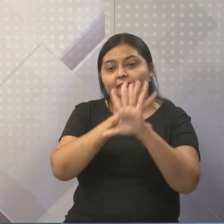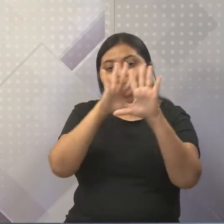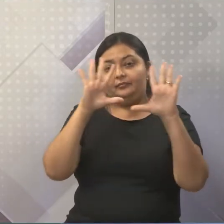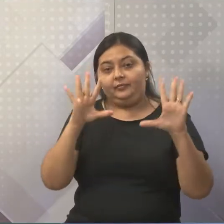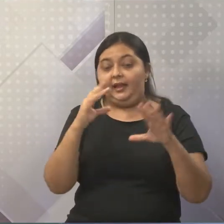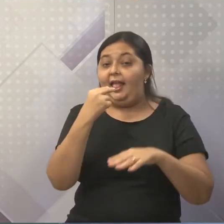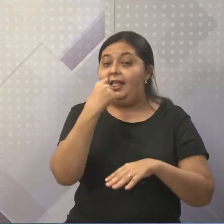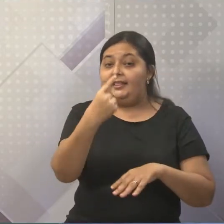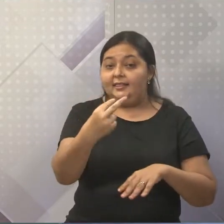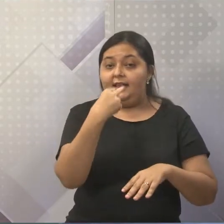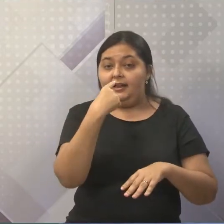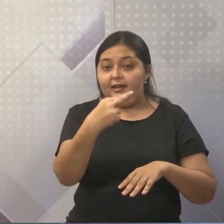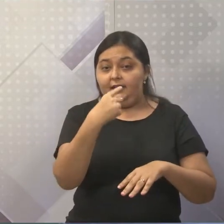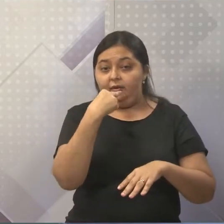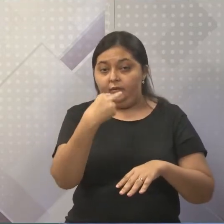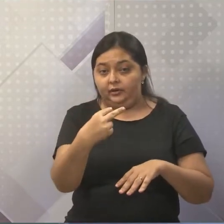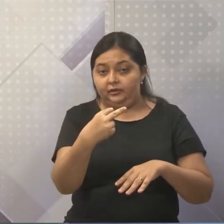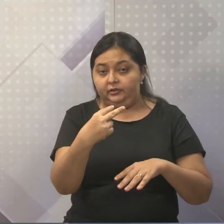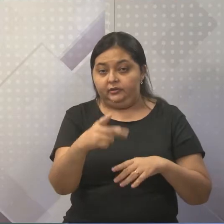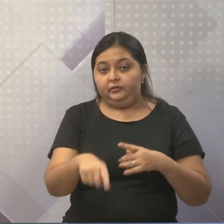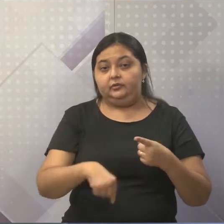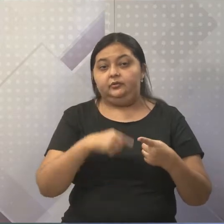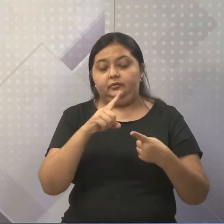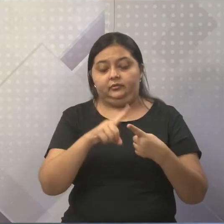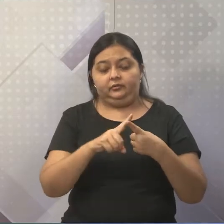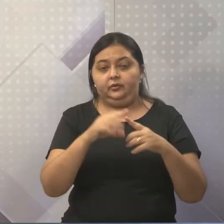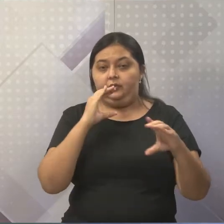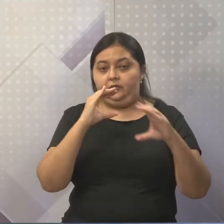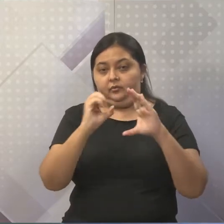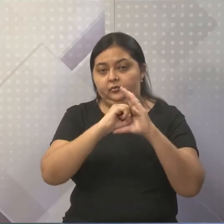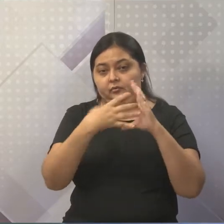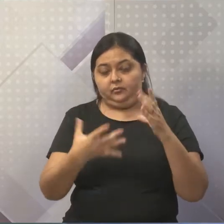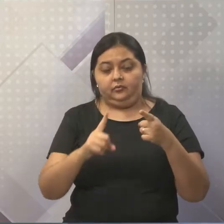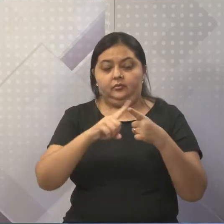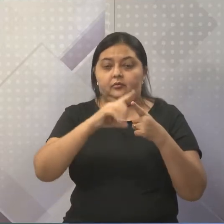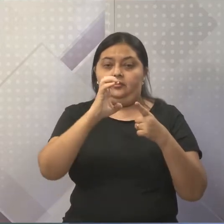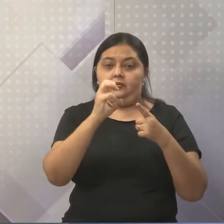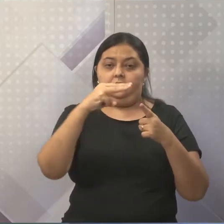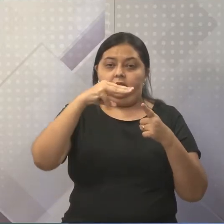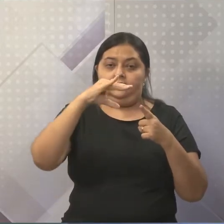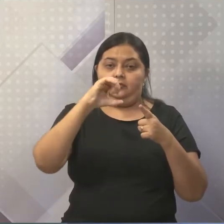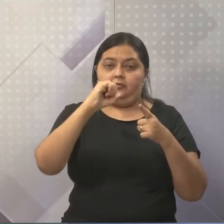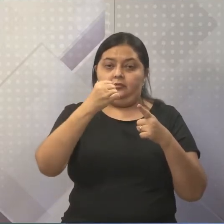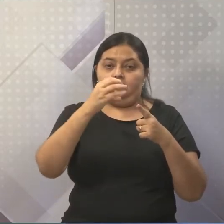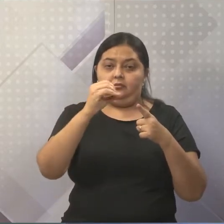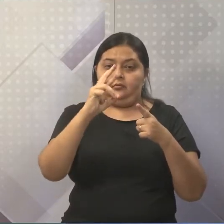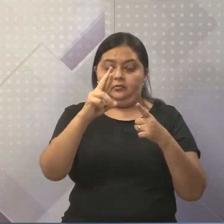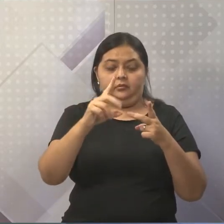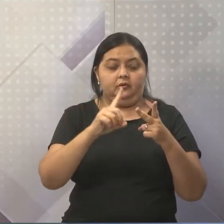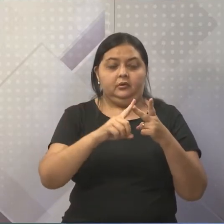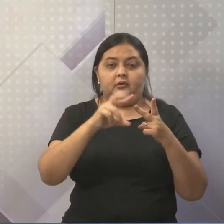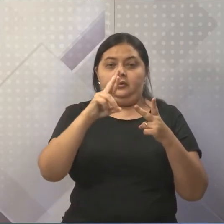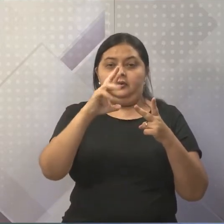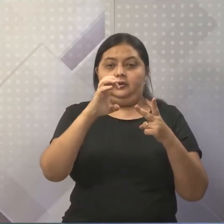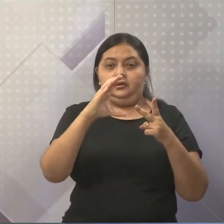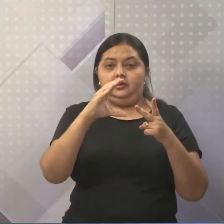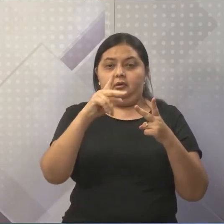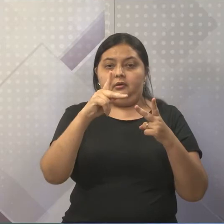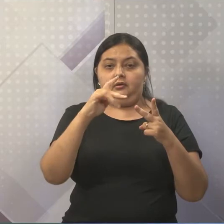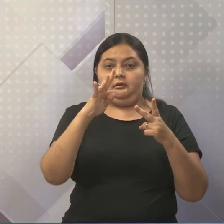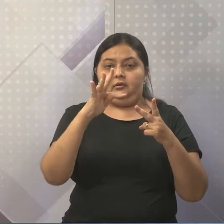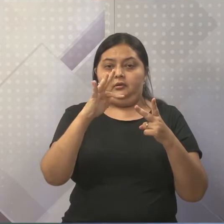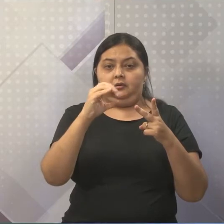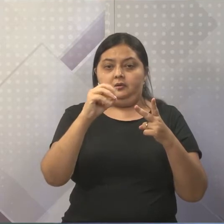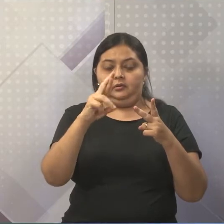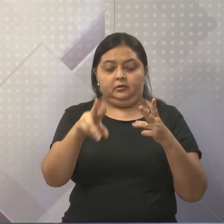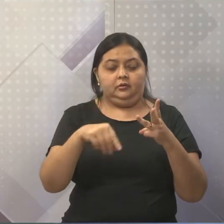linguagem, nós temos o emissor, os elementos da comunicação. O emissor, o receptor, o código, a